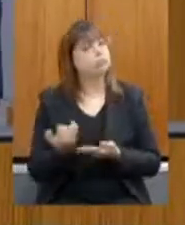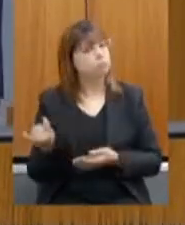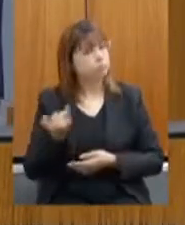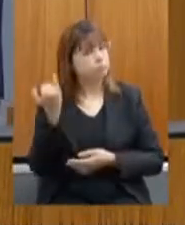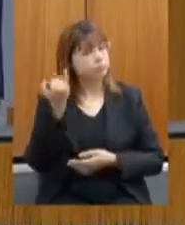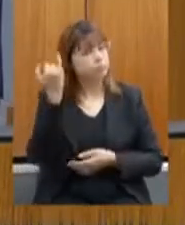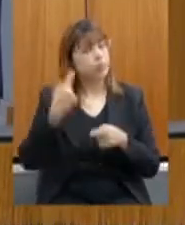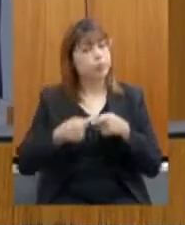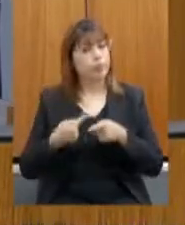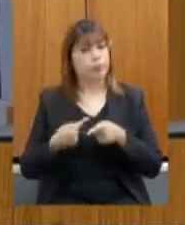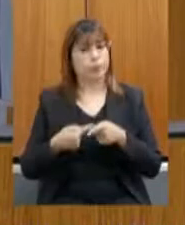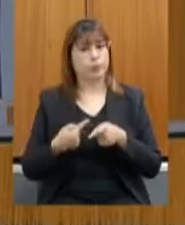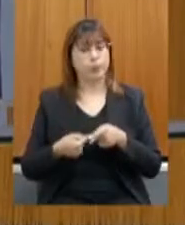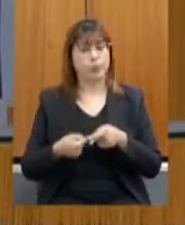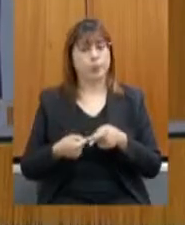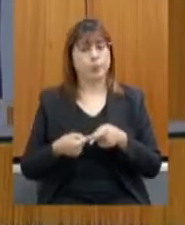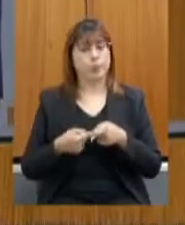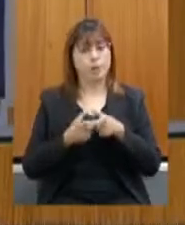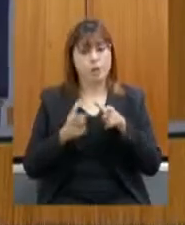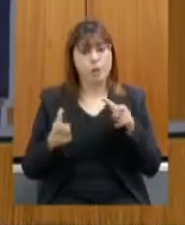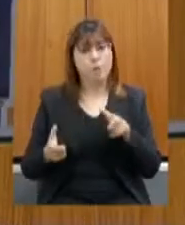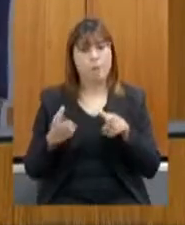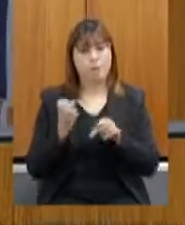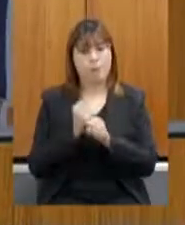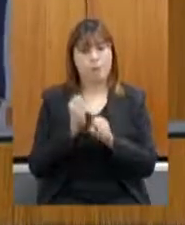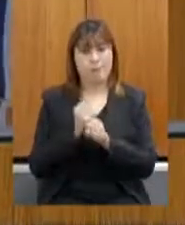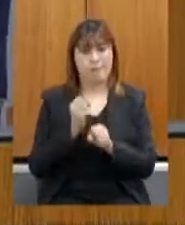aumenta aí a condição e a capacidade